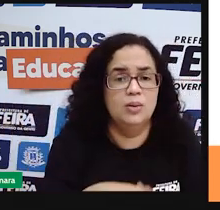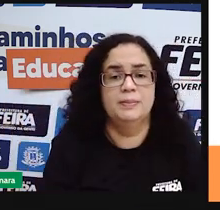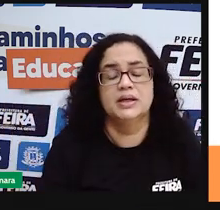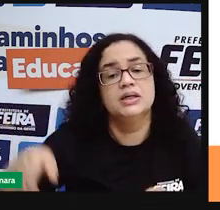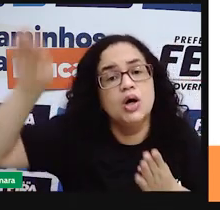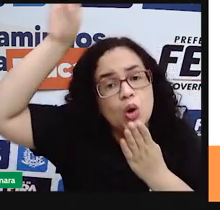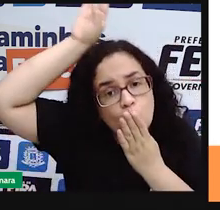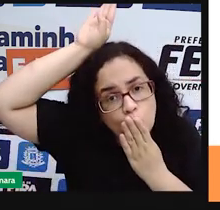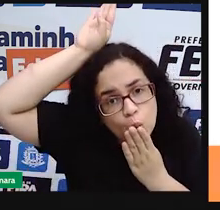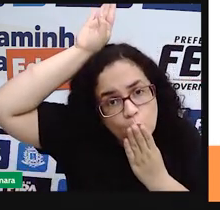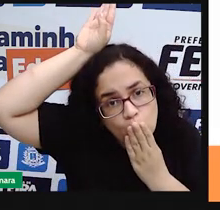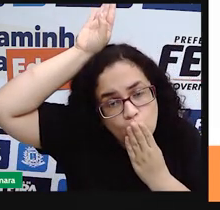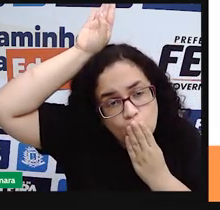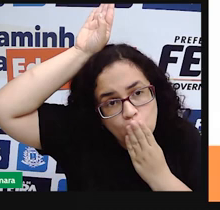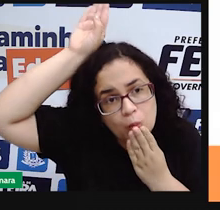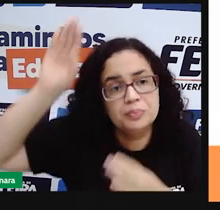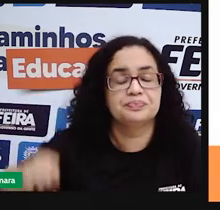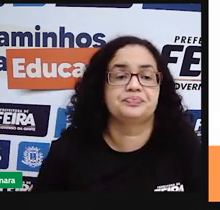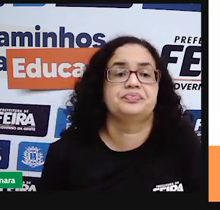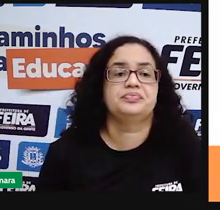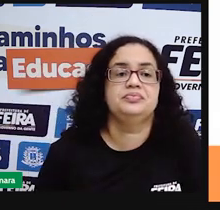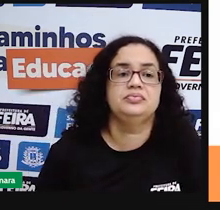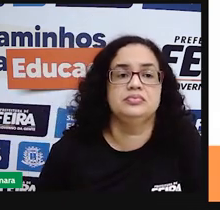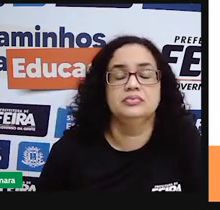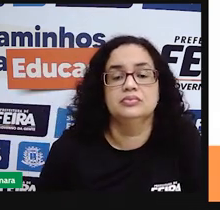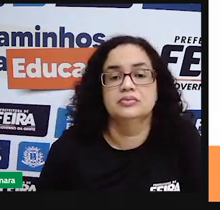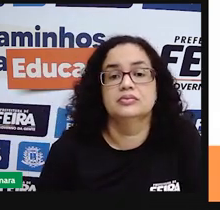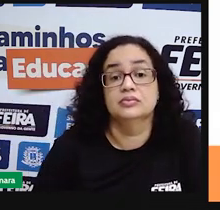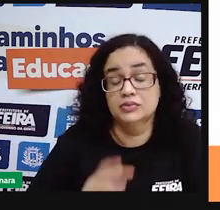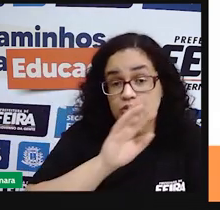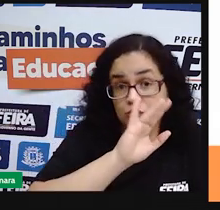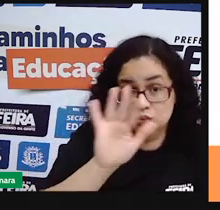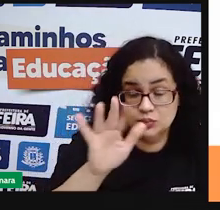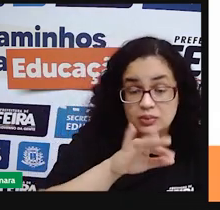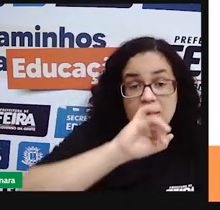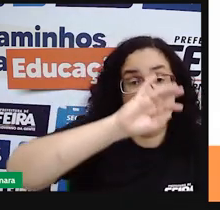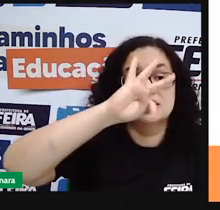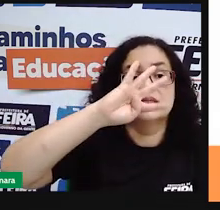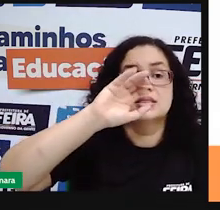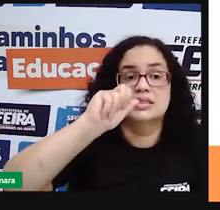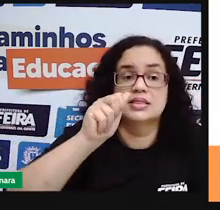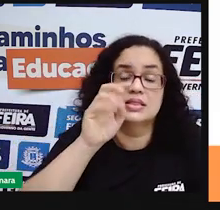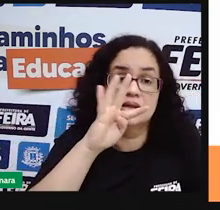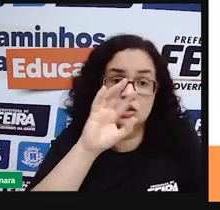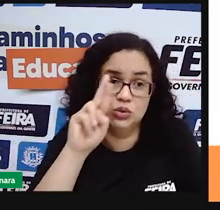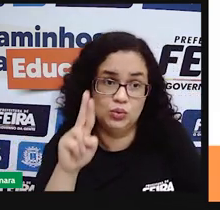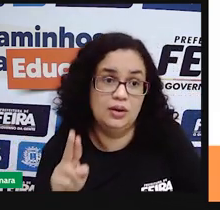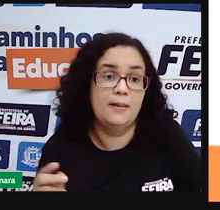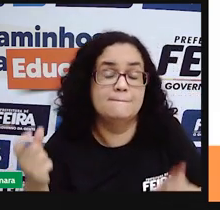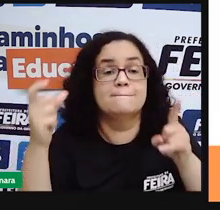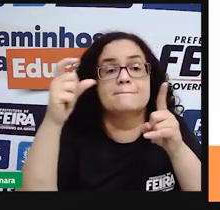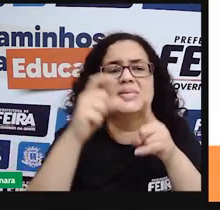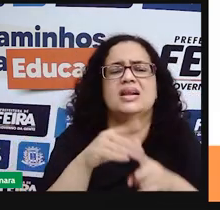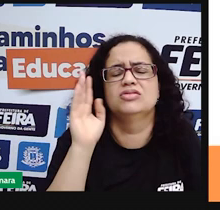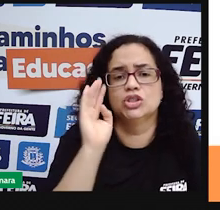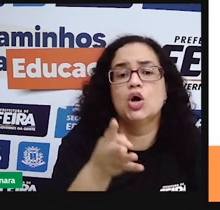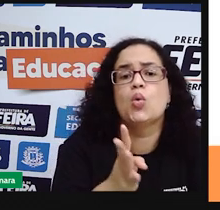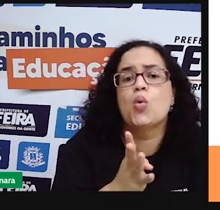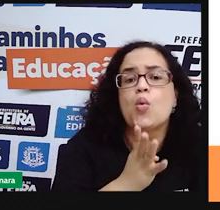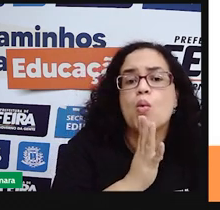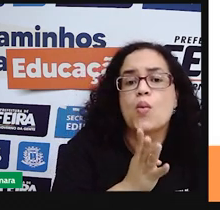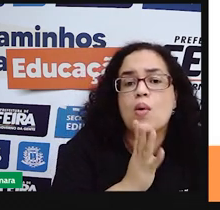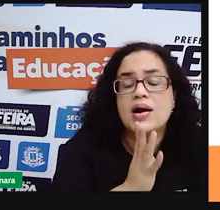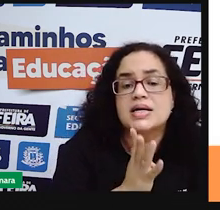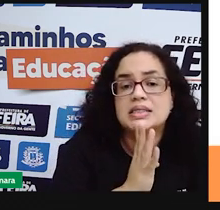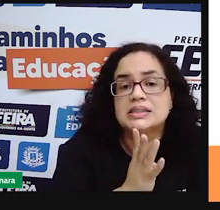jabuticaba paraná beju tatu paca são palavras bem conhecidas por todos nós